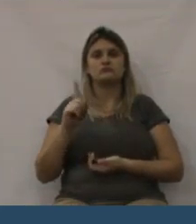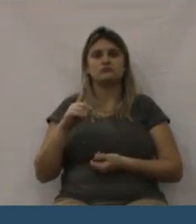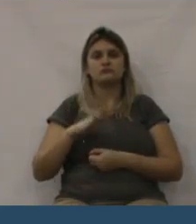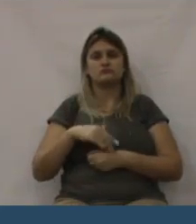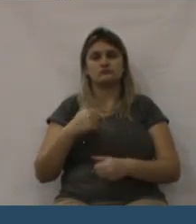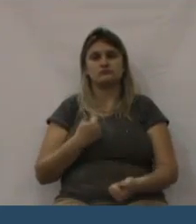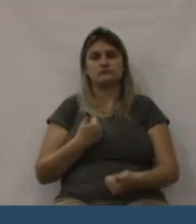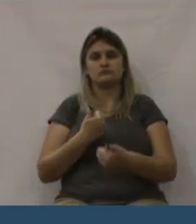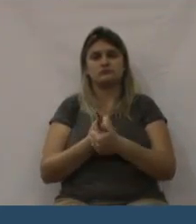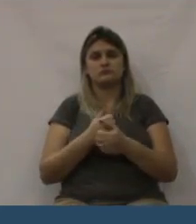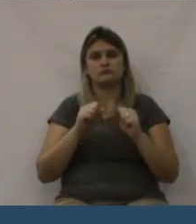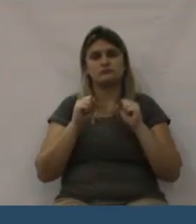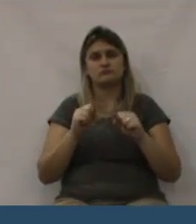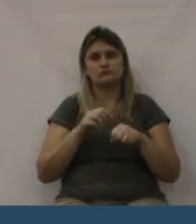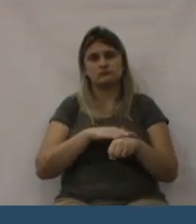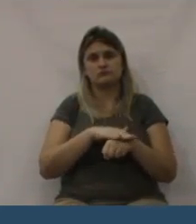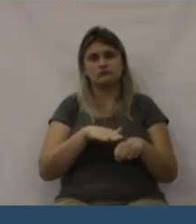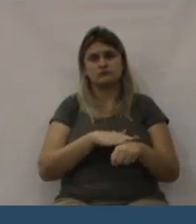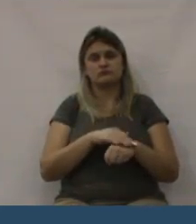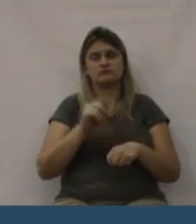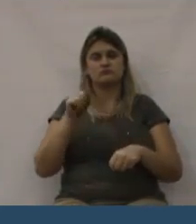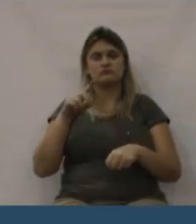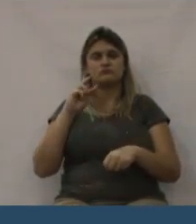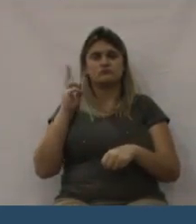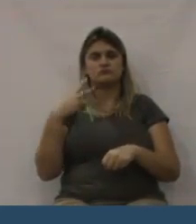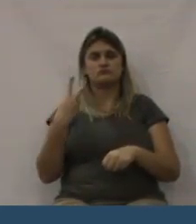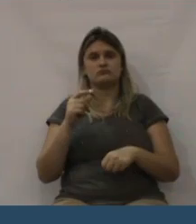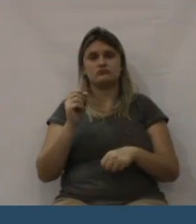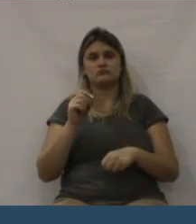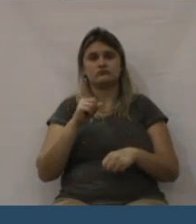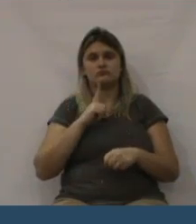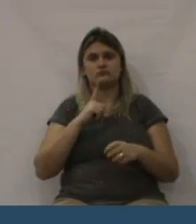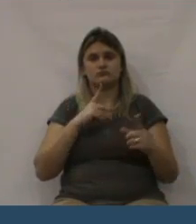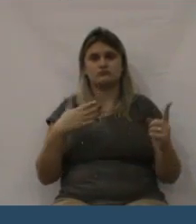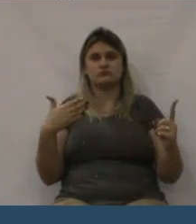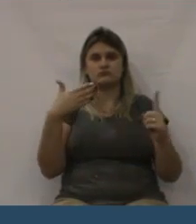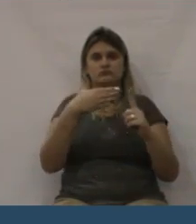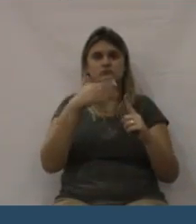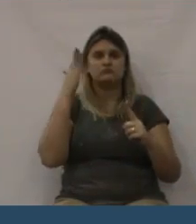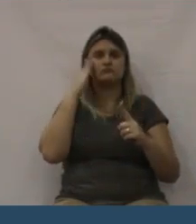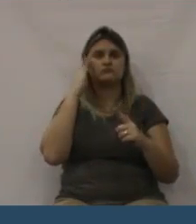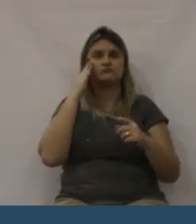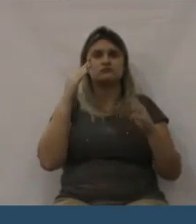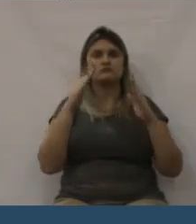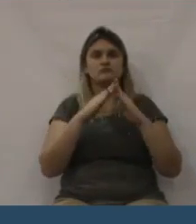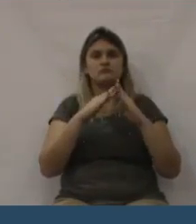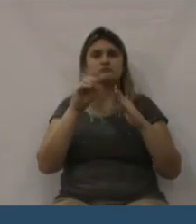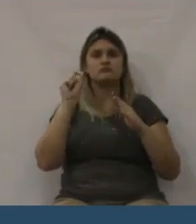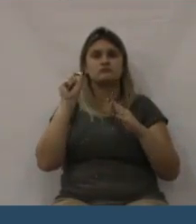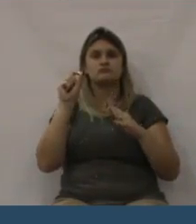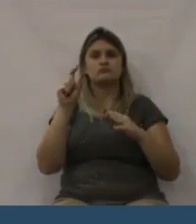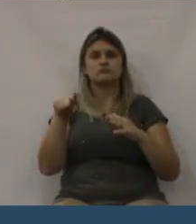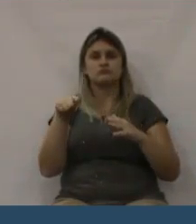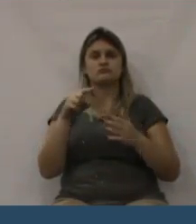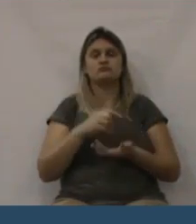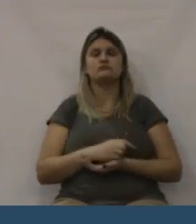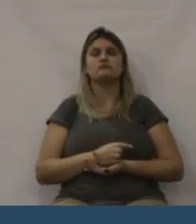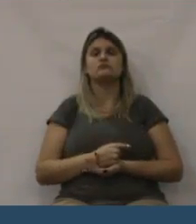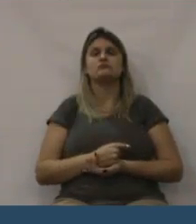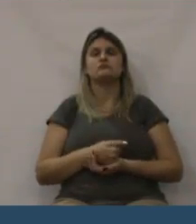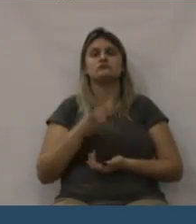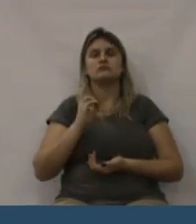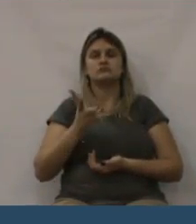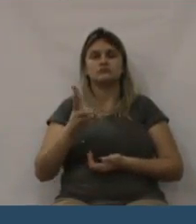infelizmente por algumas pessoas que falam que todos os políticos são assim, e eu entro numa